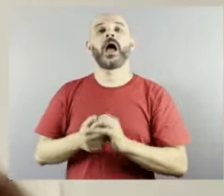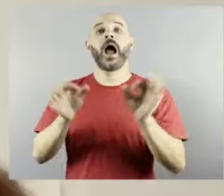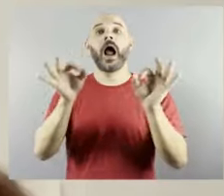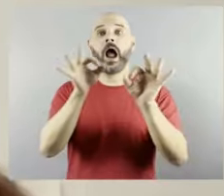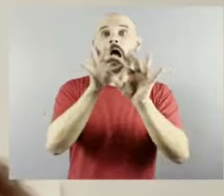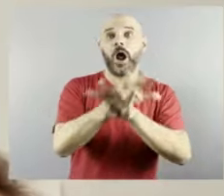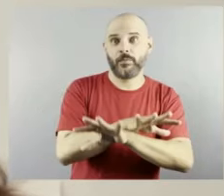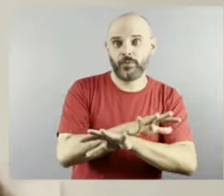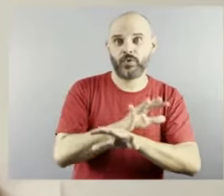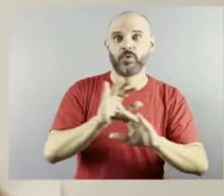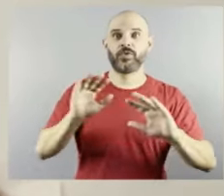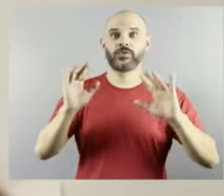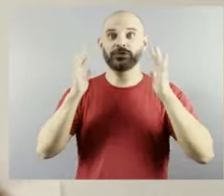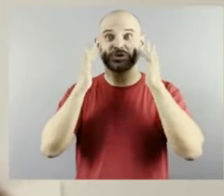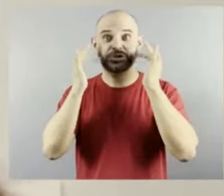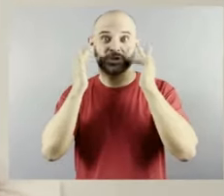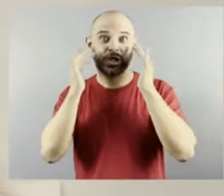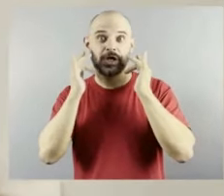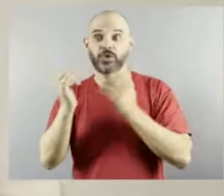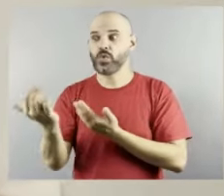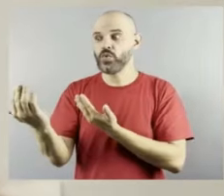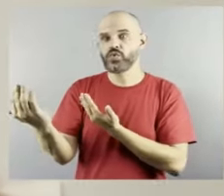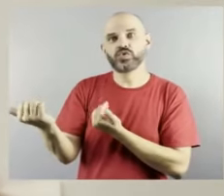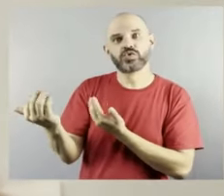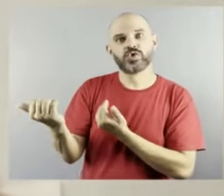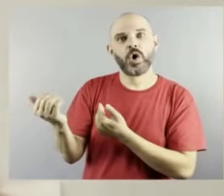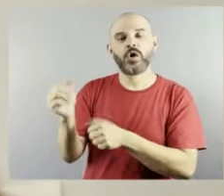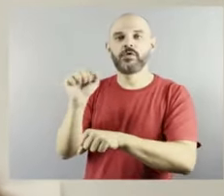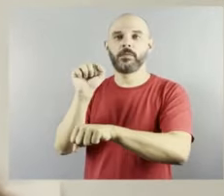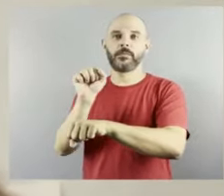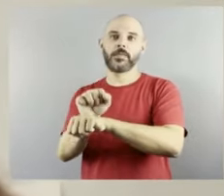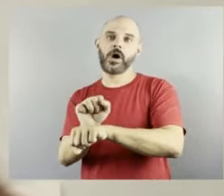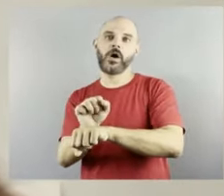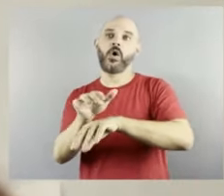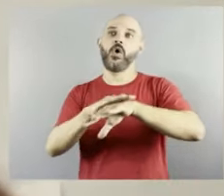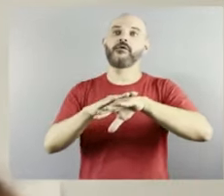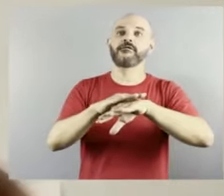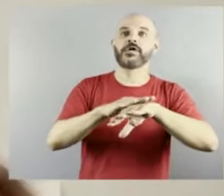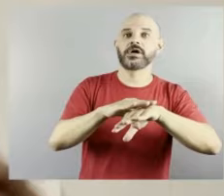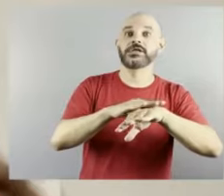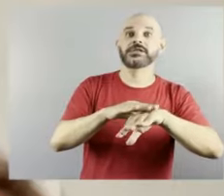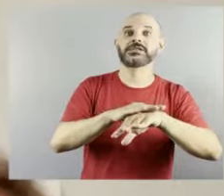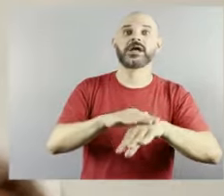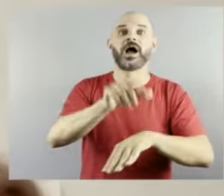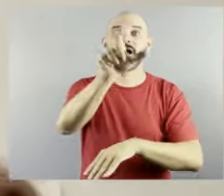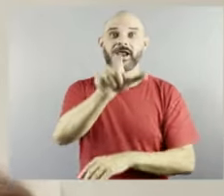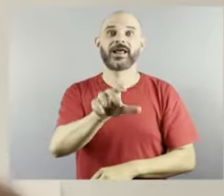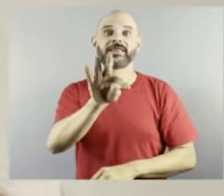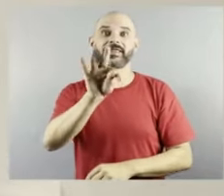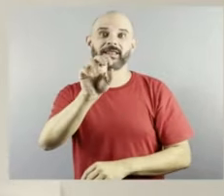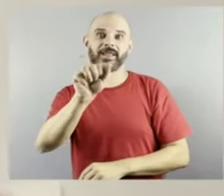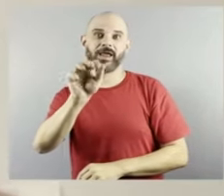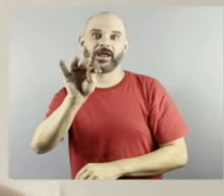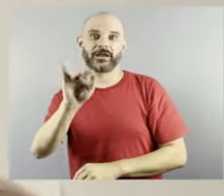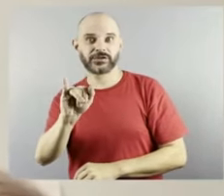diretor, o Fábio, e é muito curioso porque as perguntas também, as crianças, os